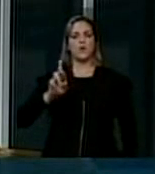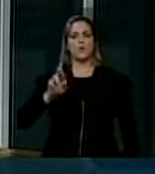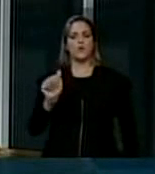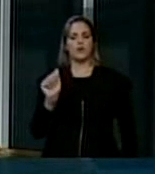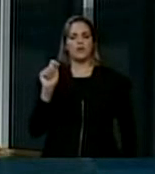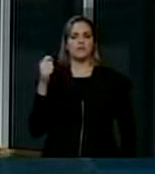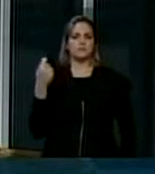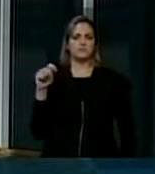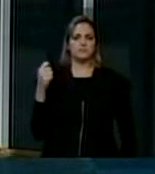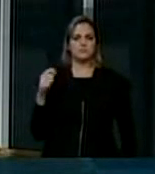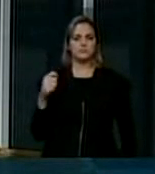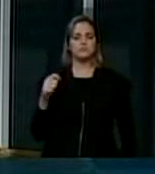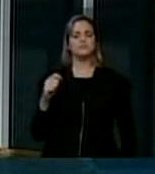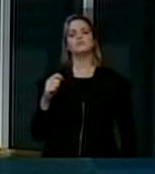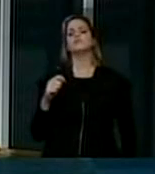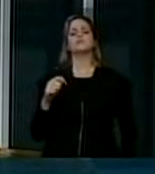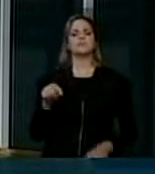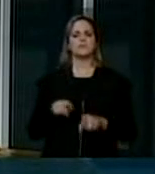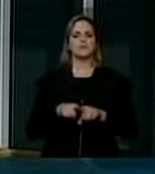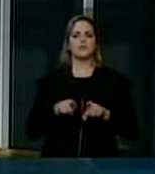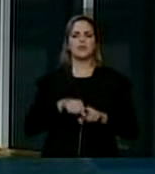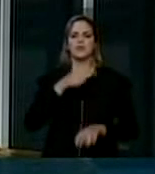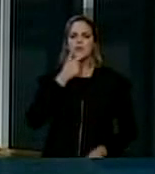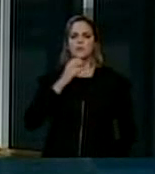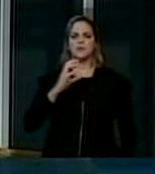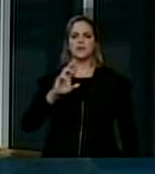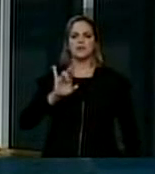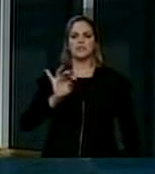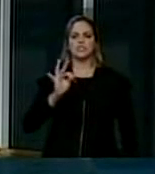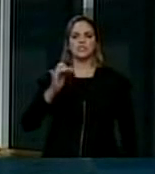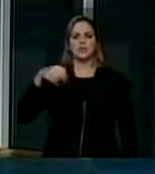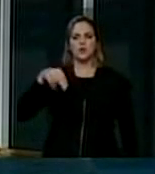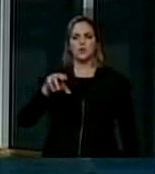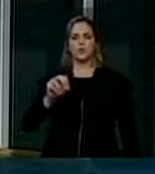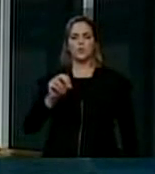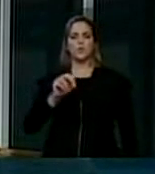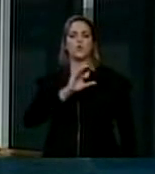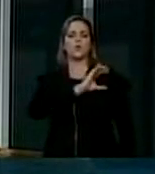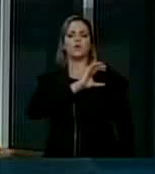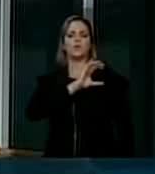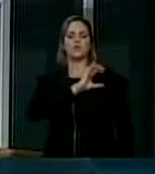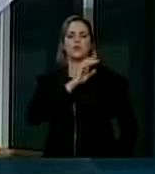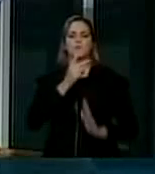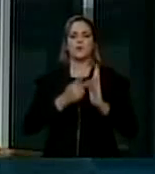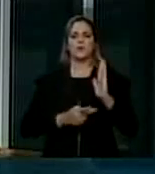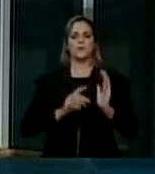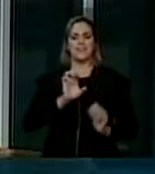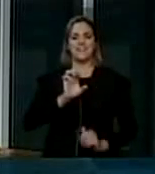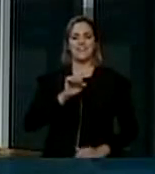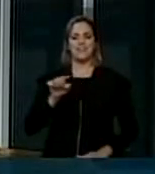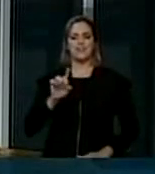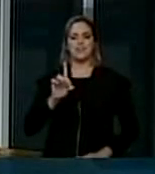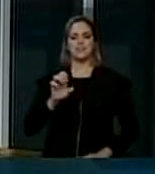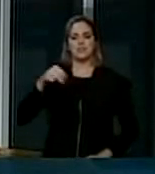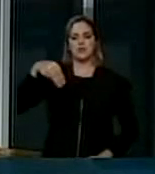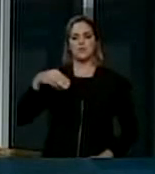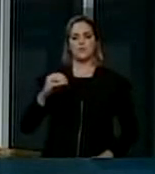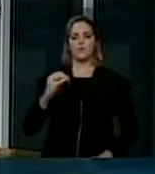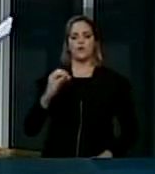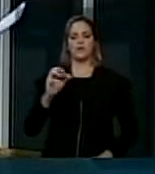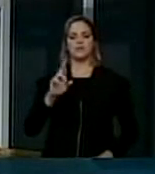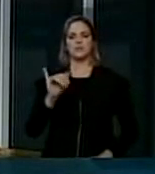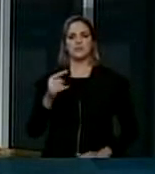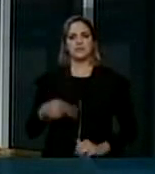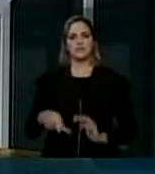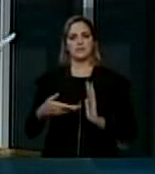Aires, Argentina, e o senhor Cristiano Ferris Soares de Faria, que é o coordenador do programa E-Democracia da Câmara dos Deputados.